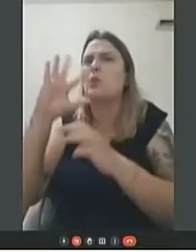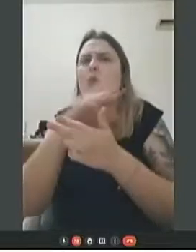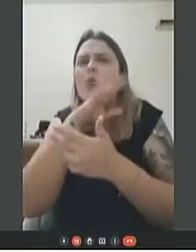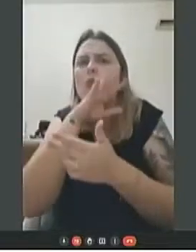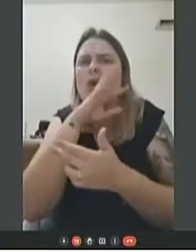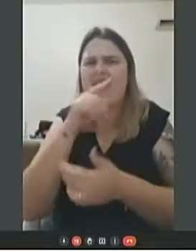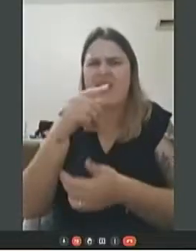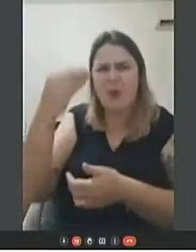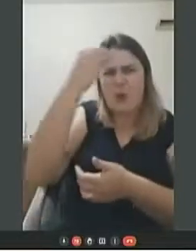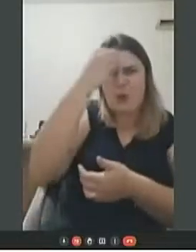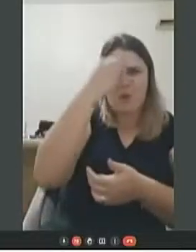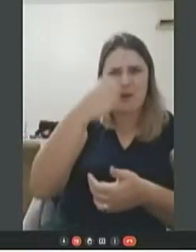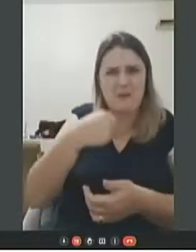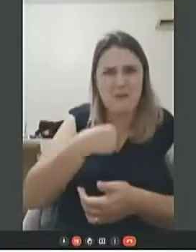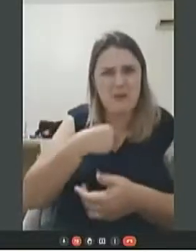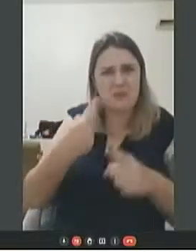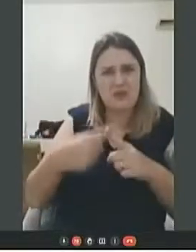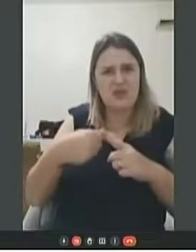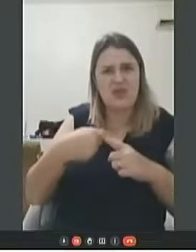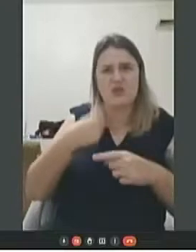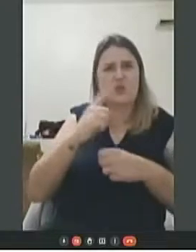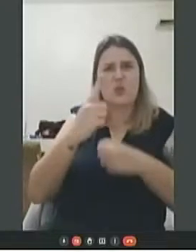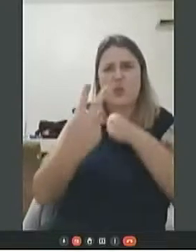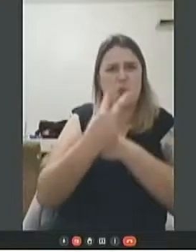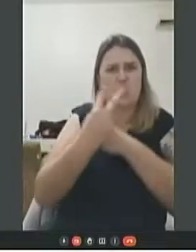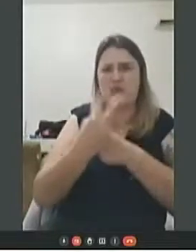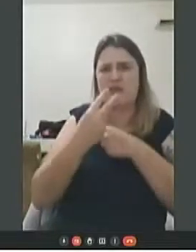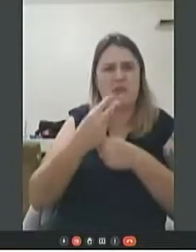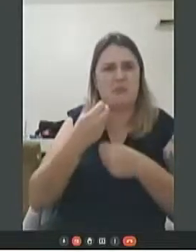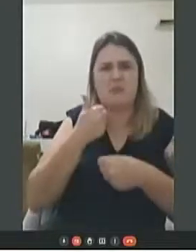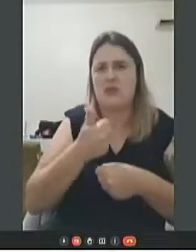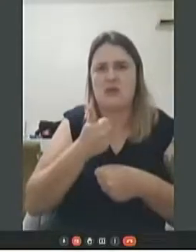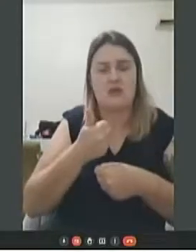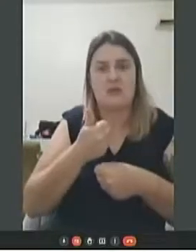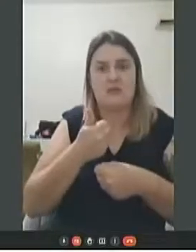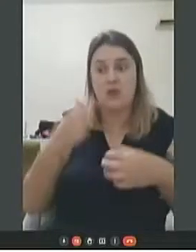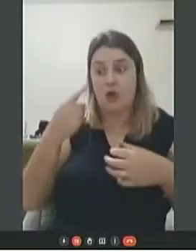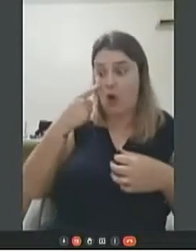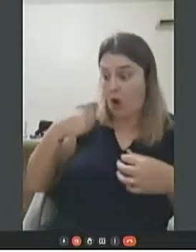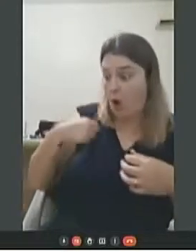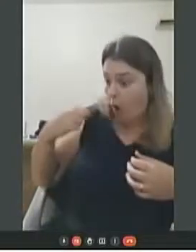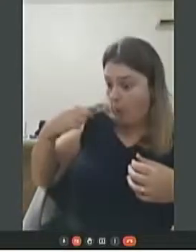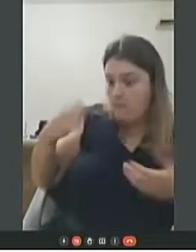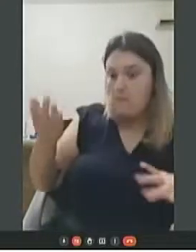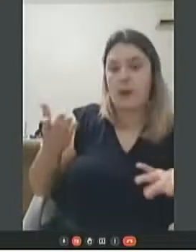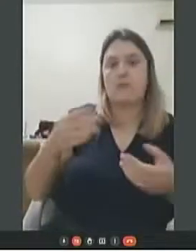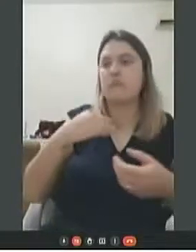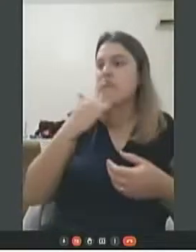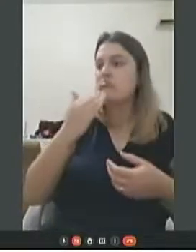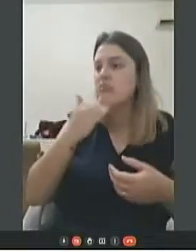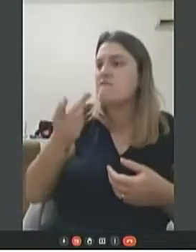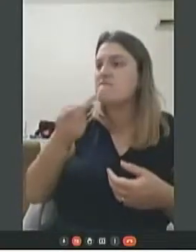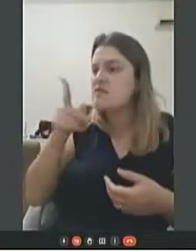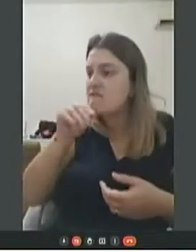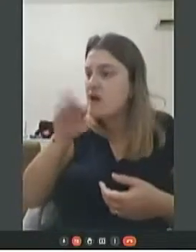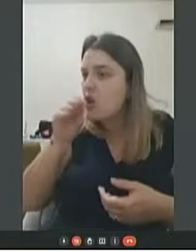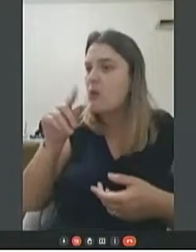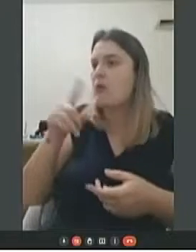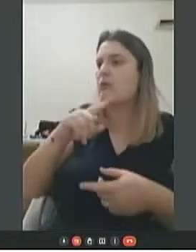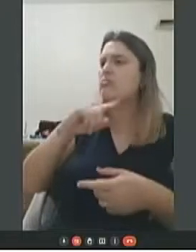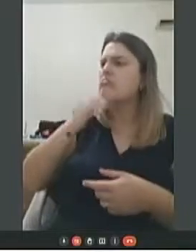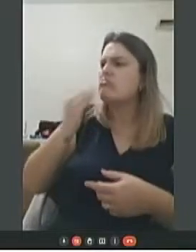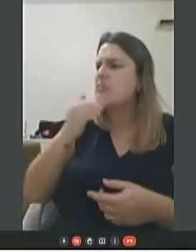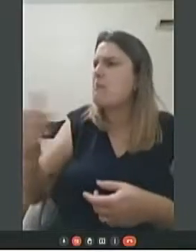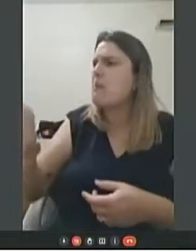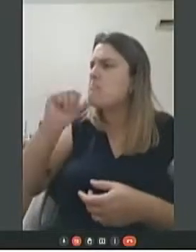nossa, porque a gente não se cuidou o suficiente. Olha, a roupa que você está vestindo, ninguém mandou falar isso, ninguém mandou você beber,